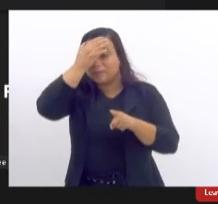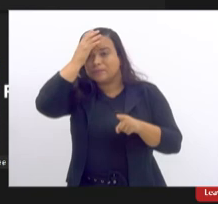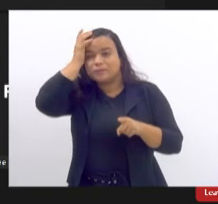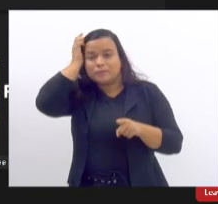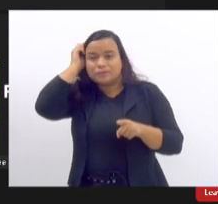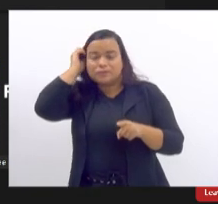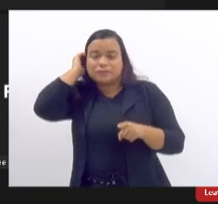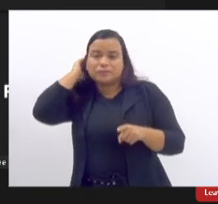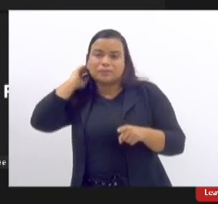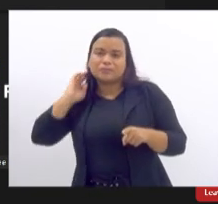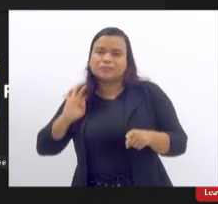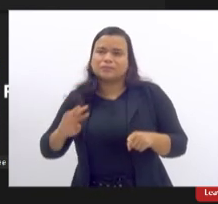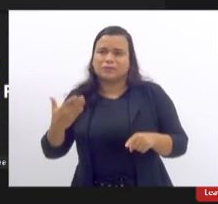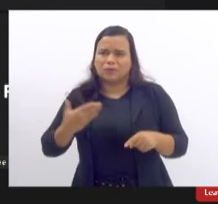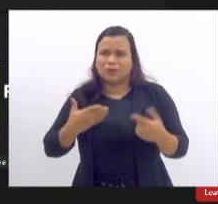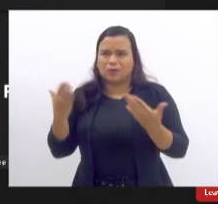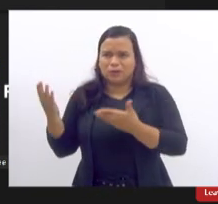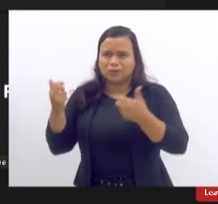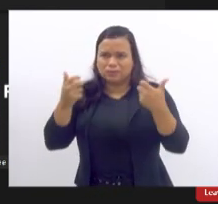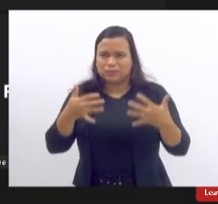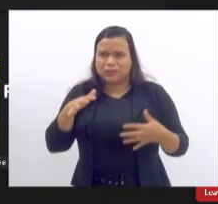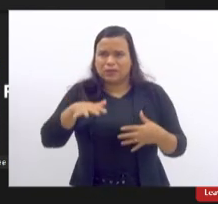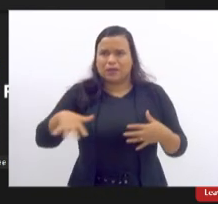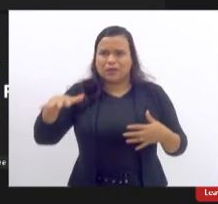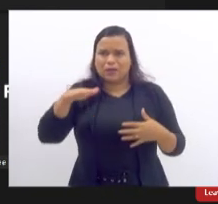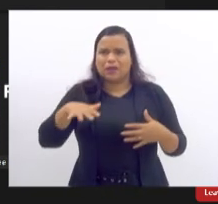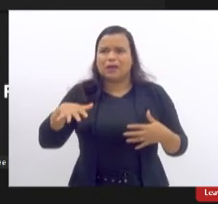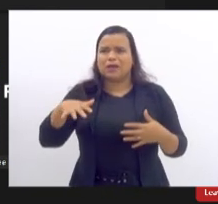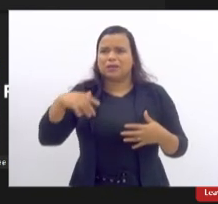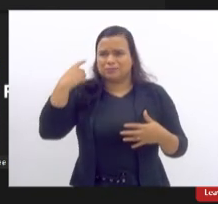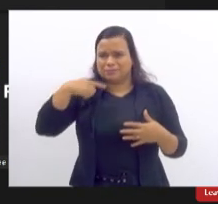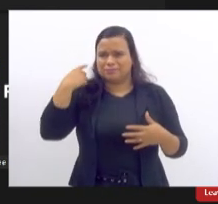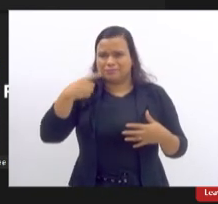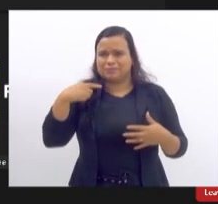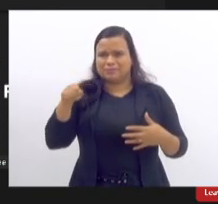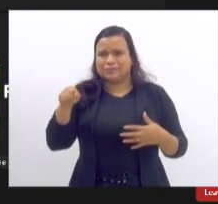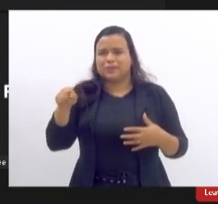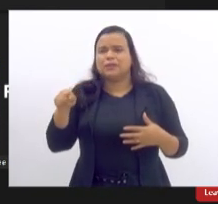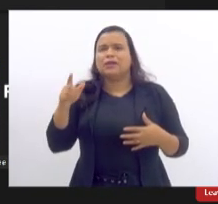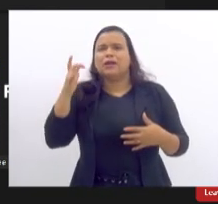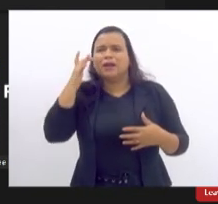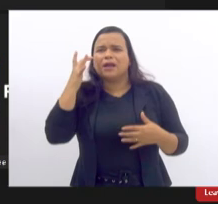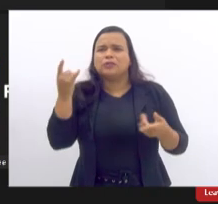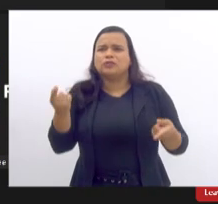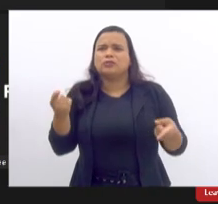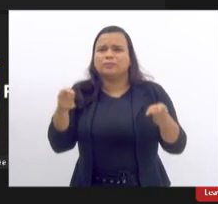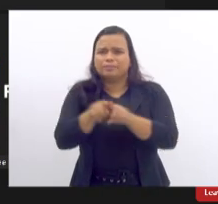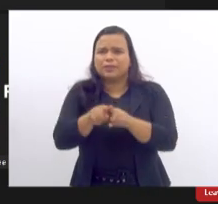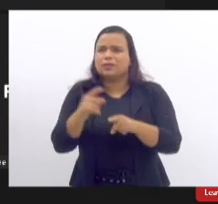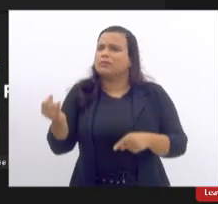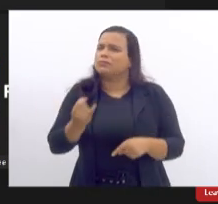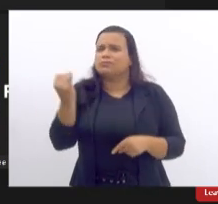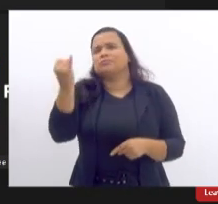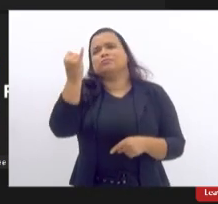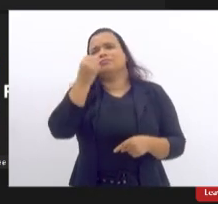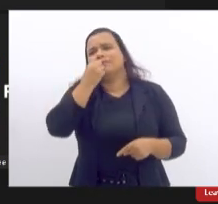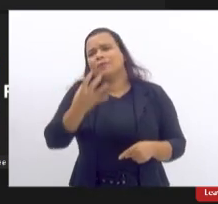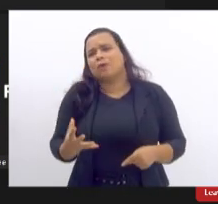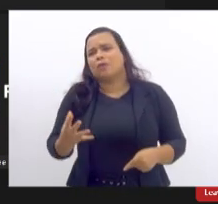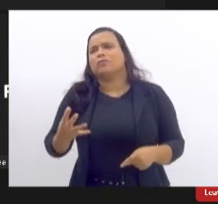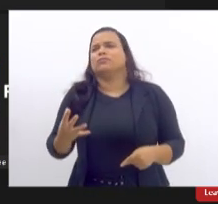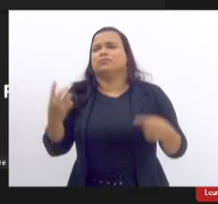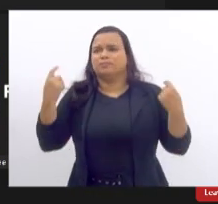da colega que é da área de direito eu acho que a parceria seria extremamente bem-vinda